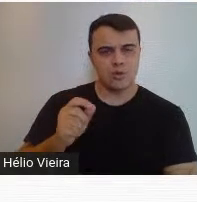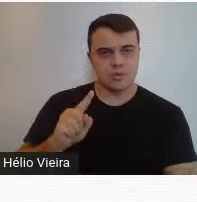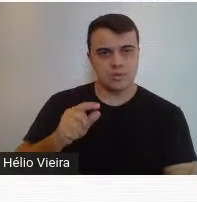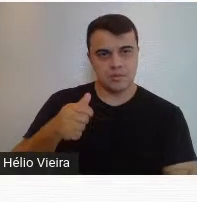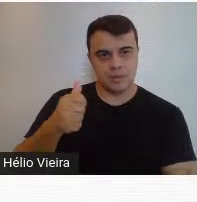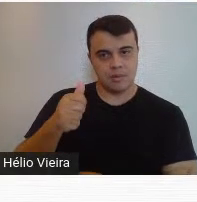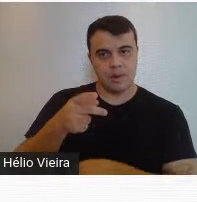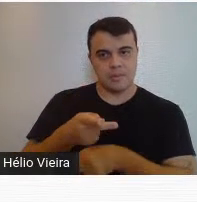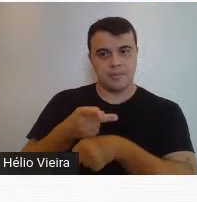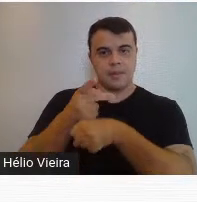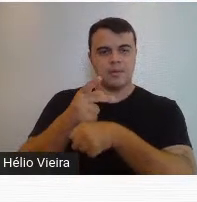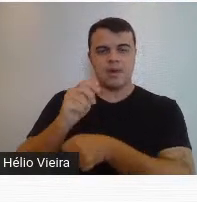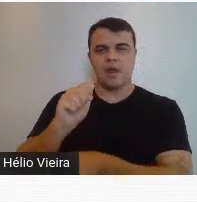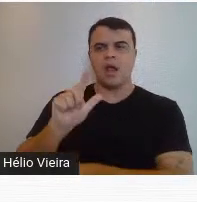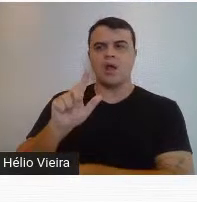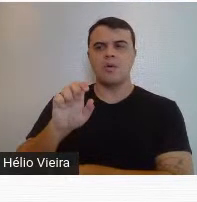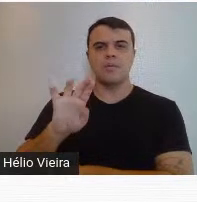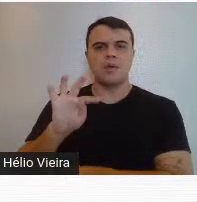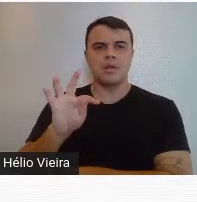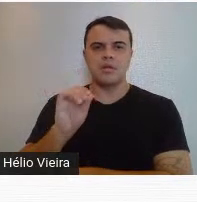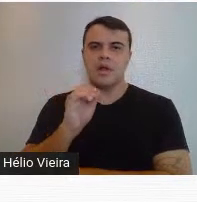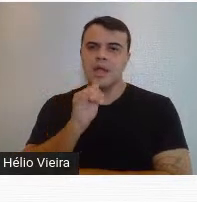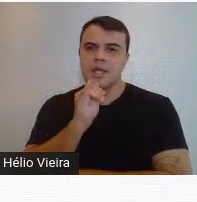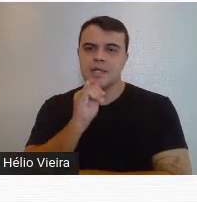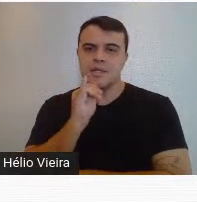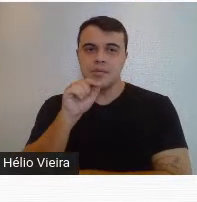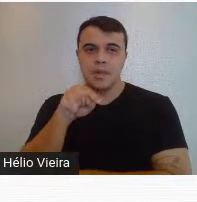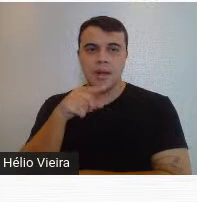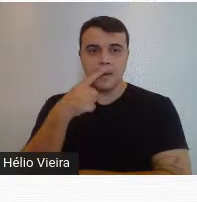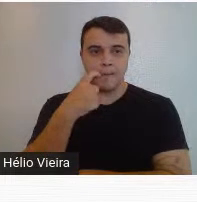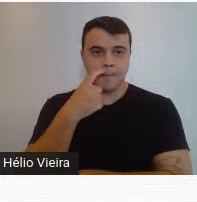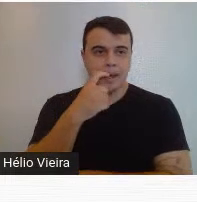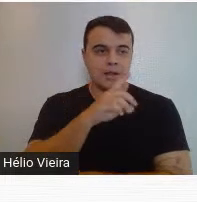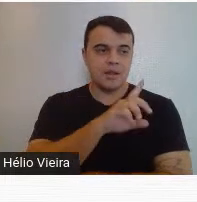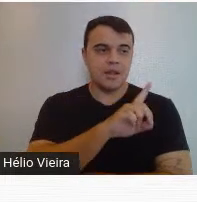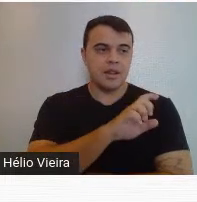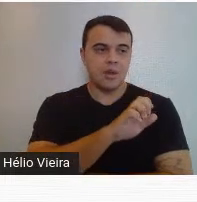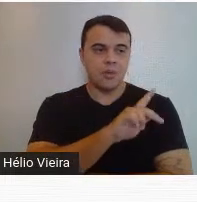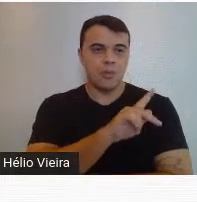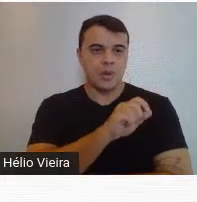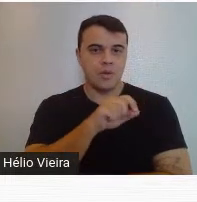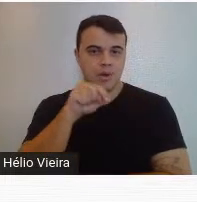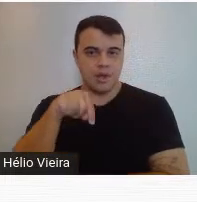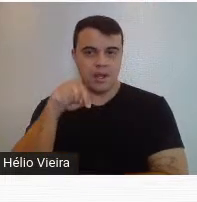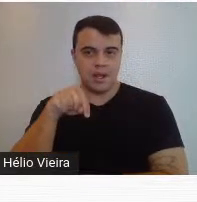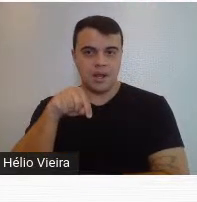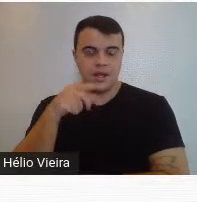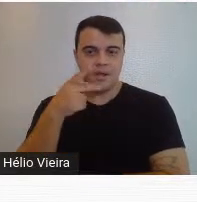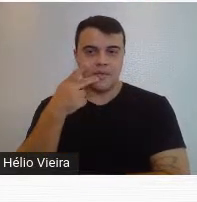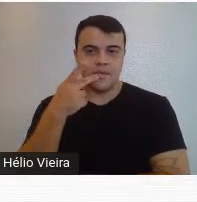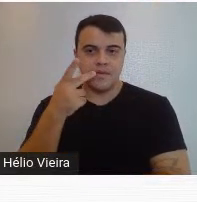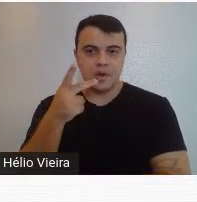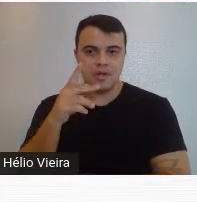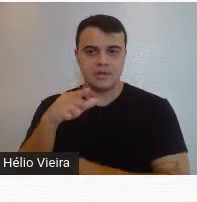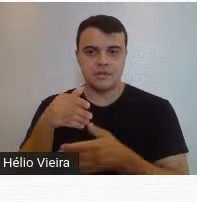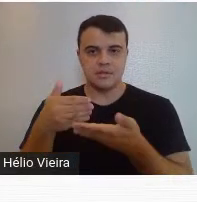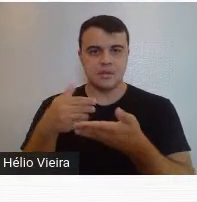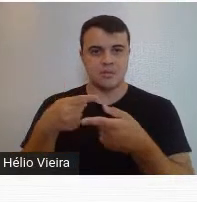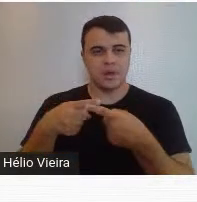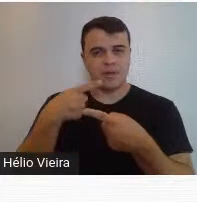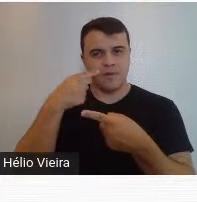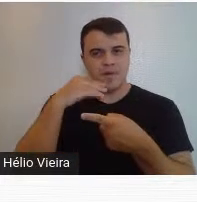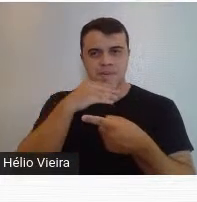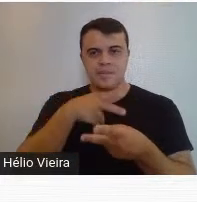premiadas, o Alberto Del Pino, por exemplo, é pai do Del Pino Júnior e ele é um artista acadêmico, então para a gente ver